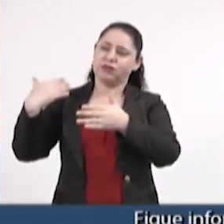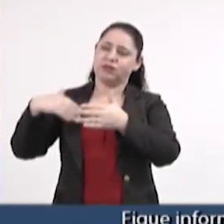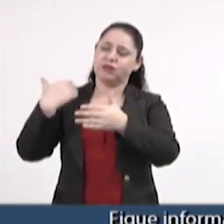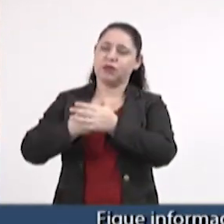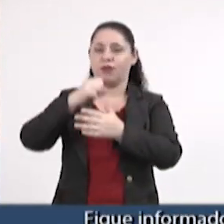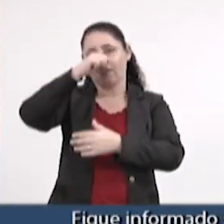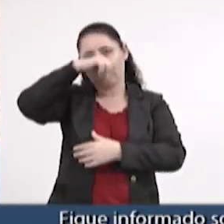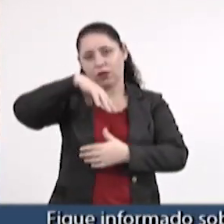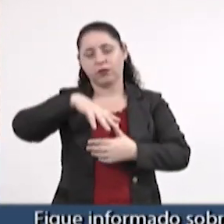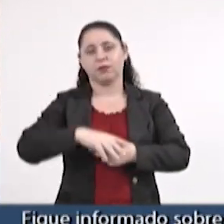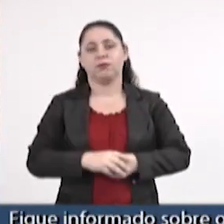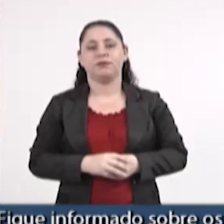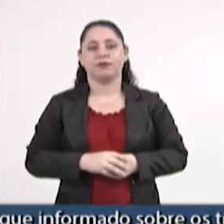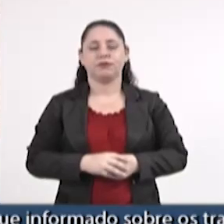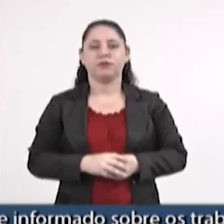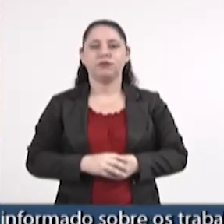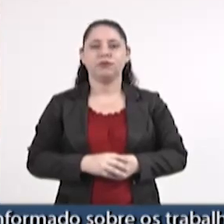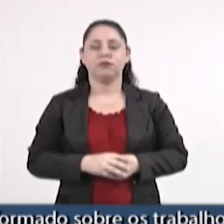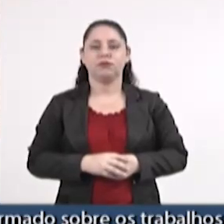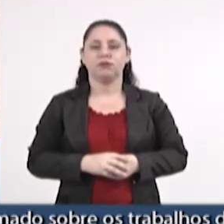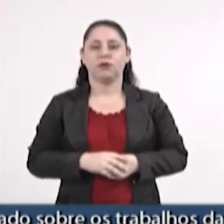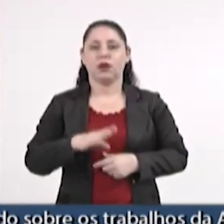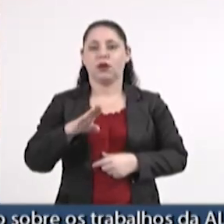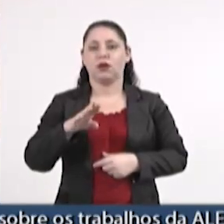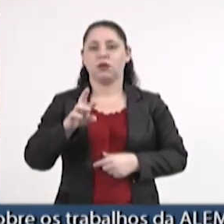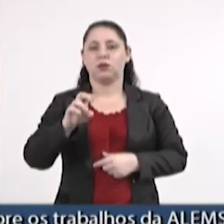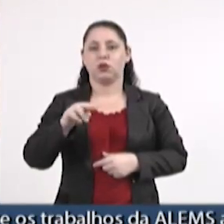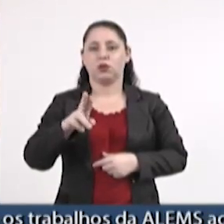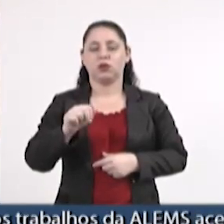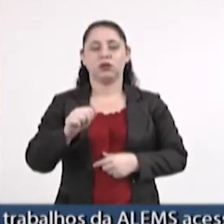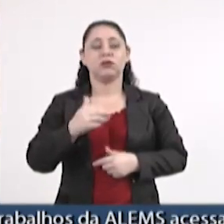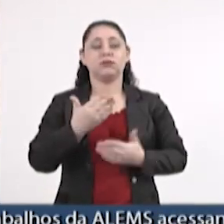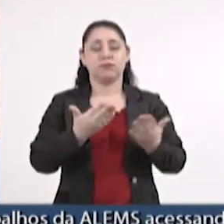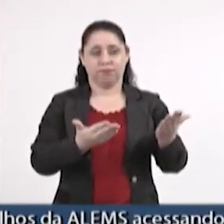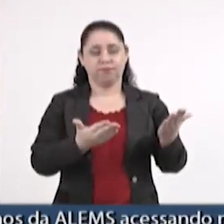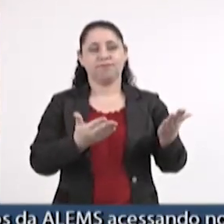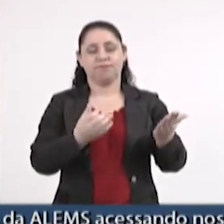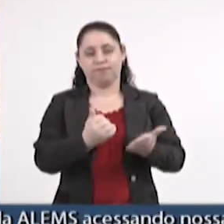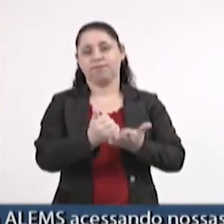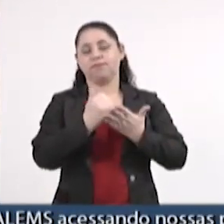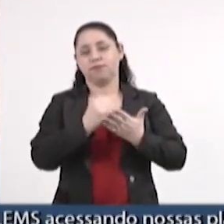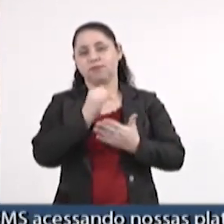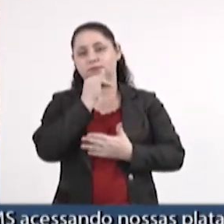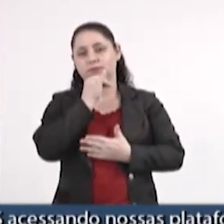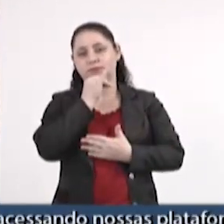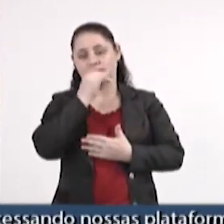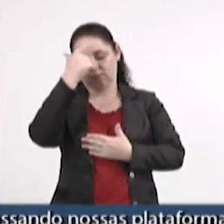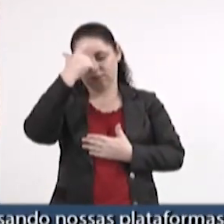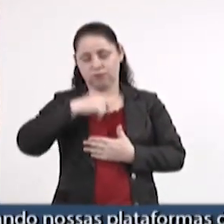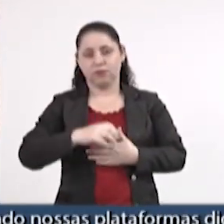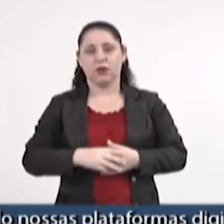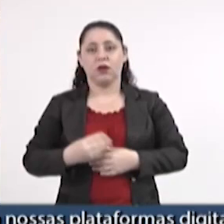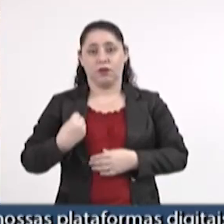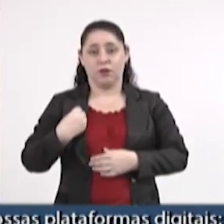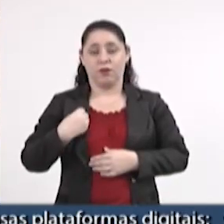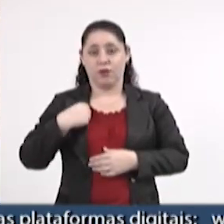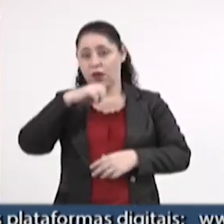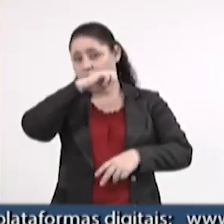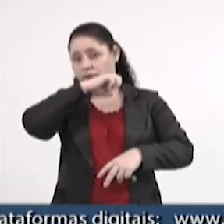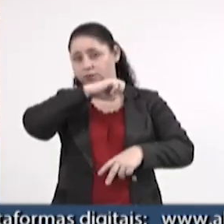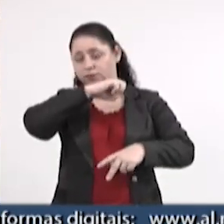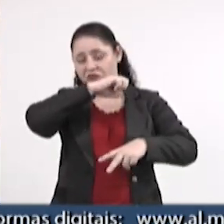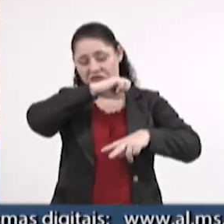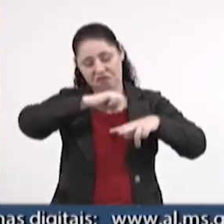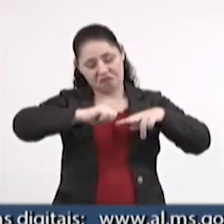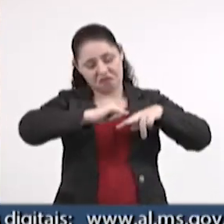violências. E a Bruna, muito bem, trouxe aqui o exemplo dela, ela vivia a violência anteriormente.